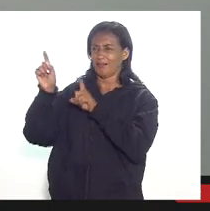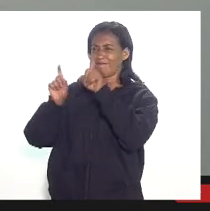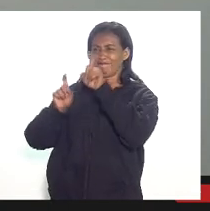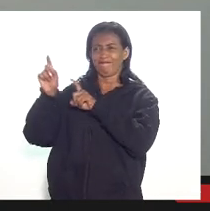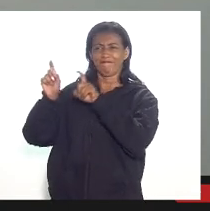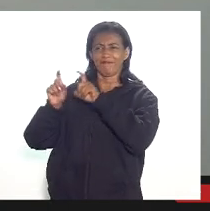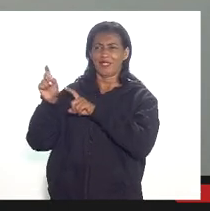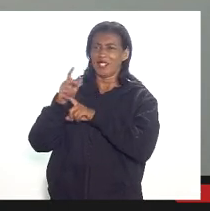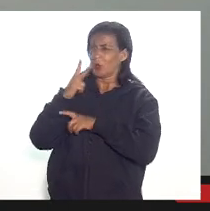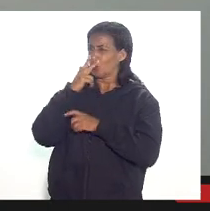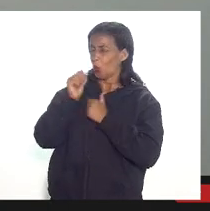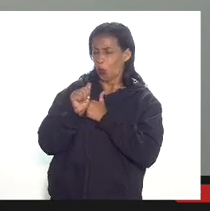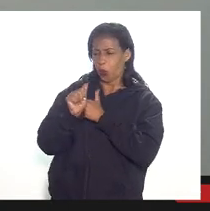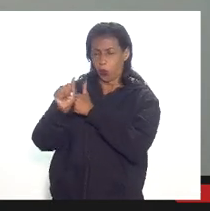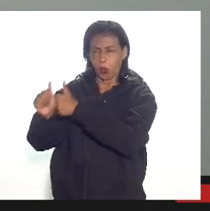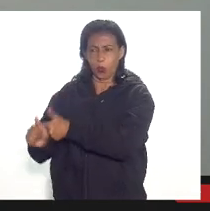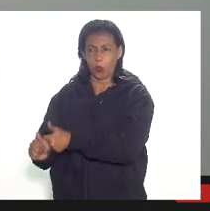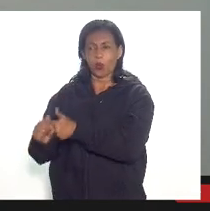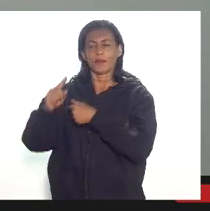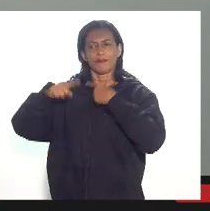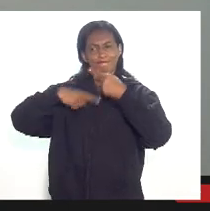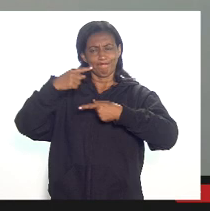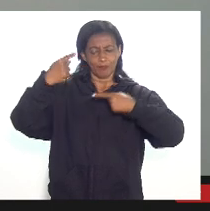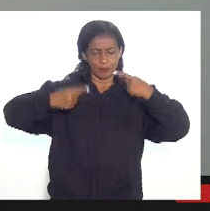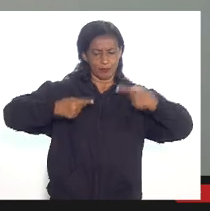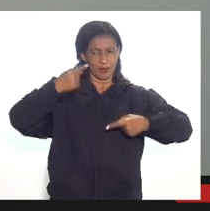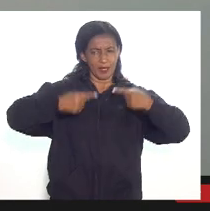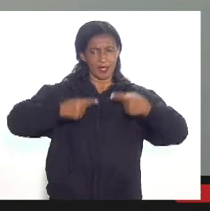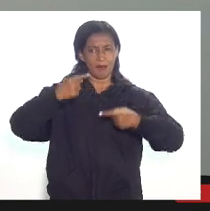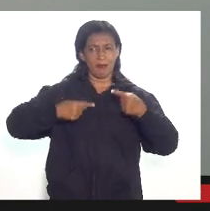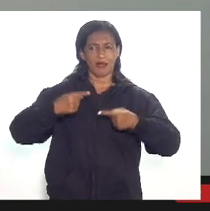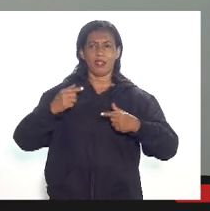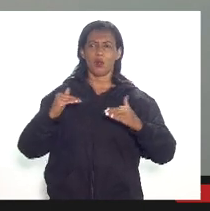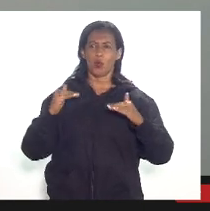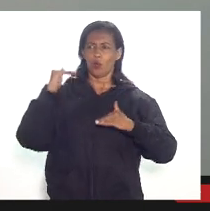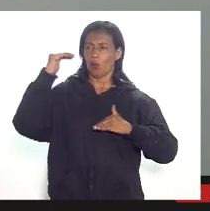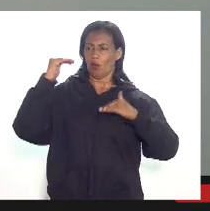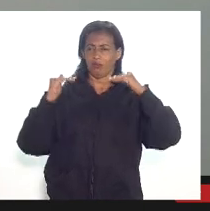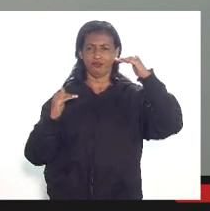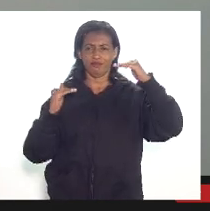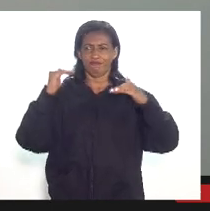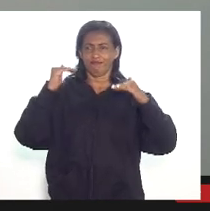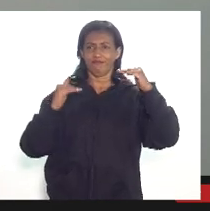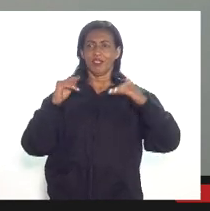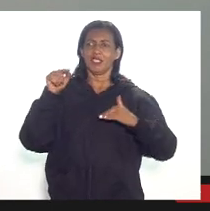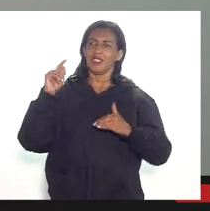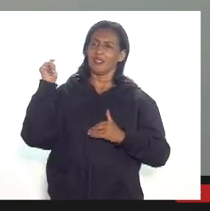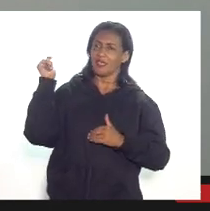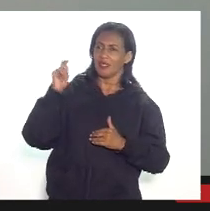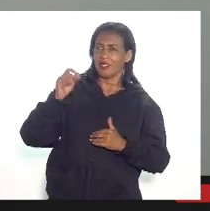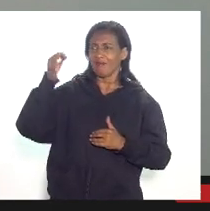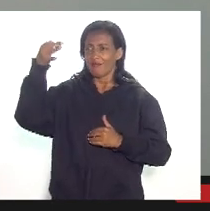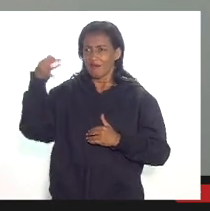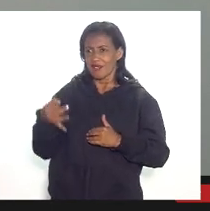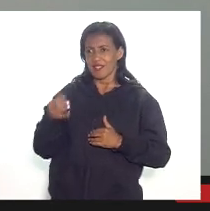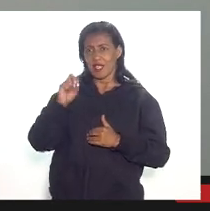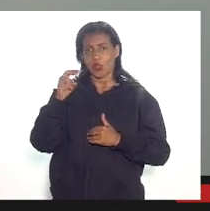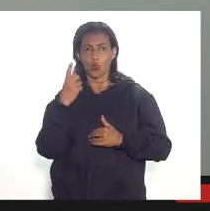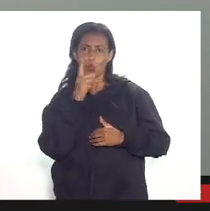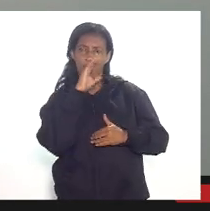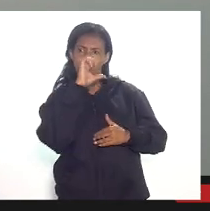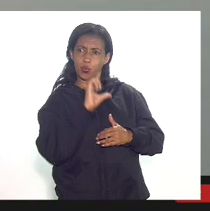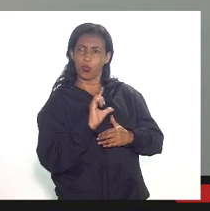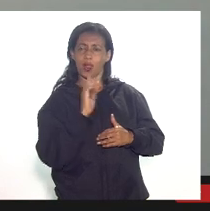rastreáveis nós vamos depois debater melhor sobre quais são os pilares que nós consideramos ser suficientes em tese todas as